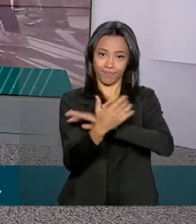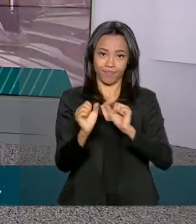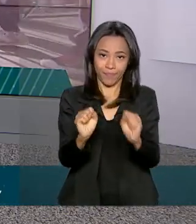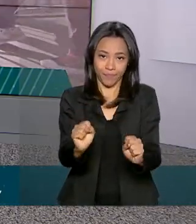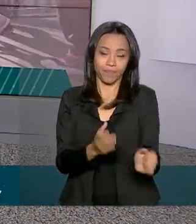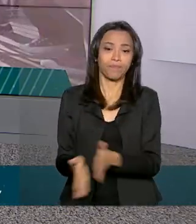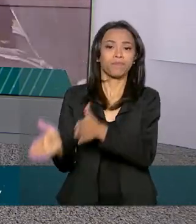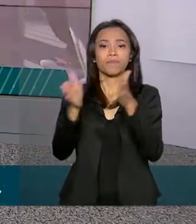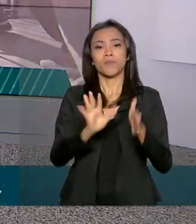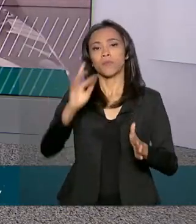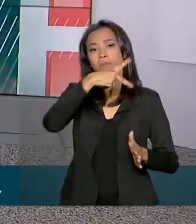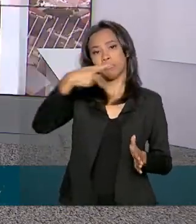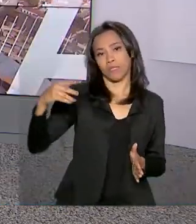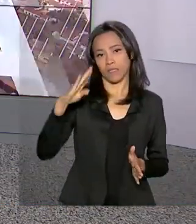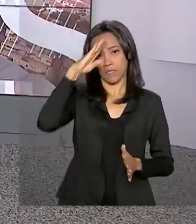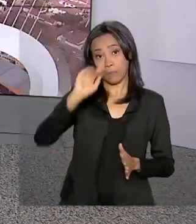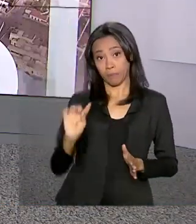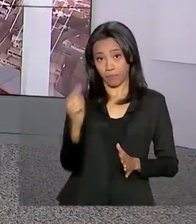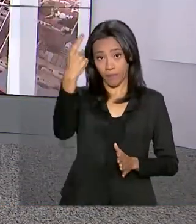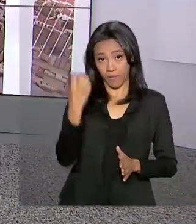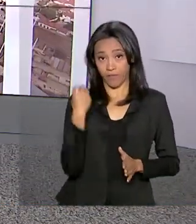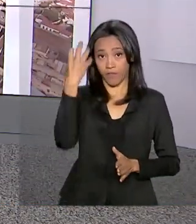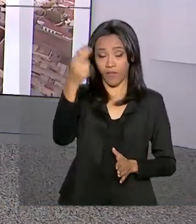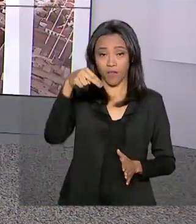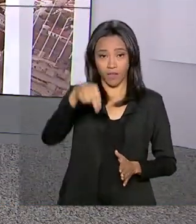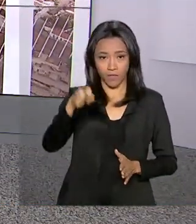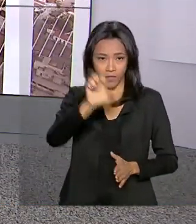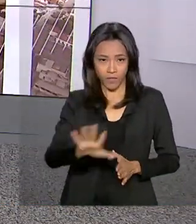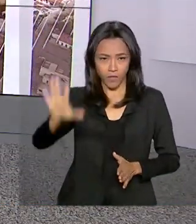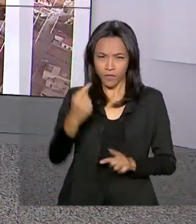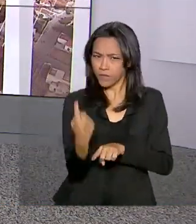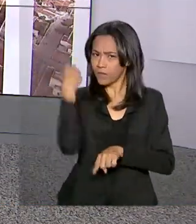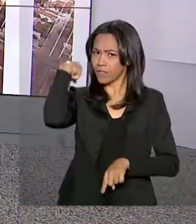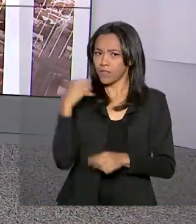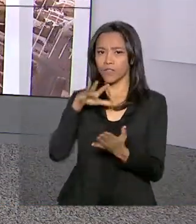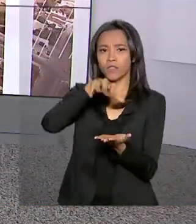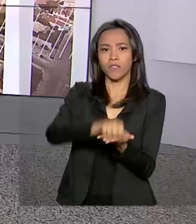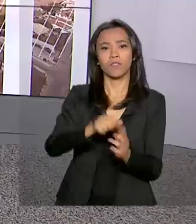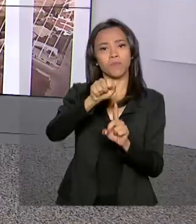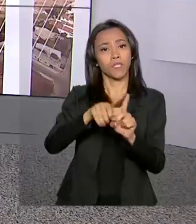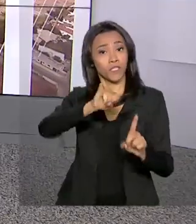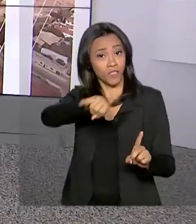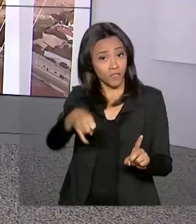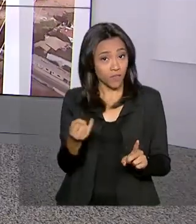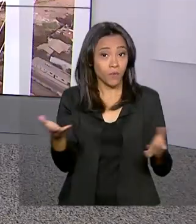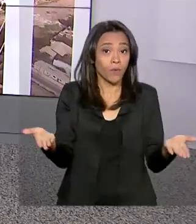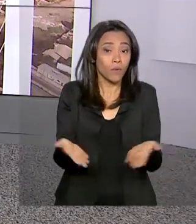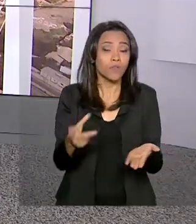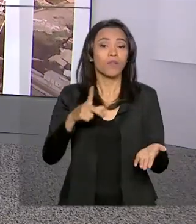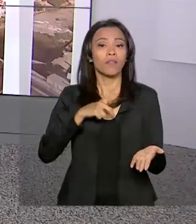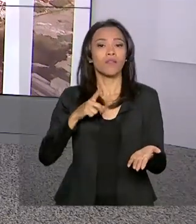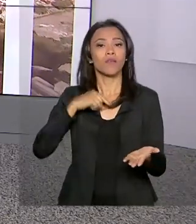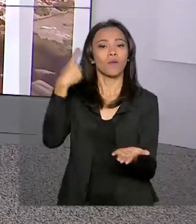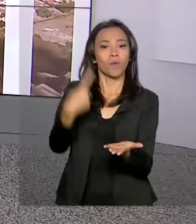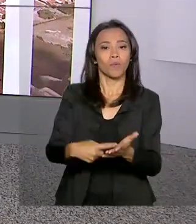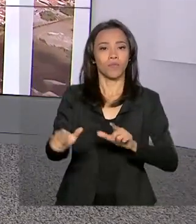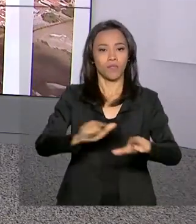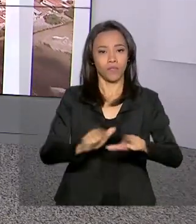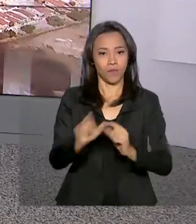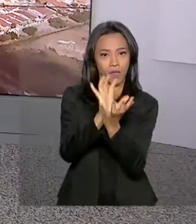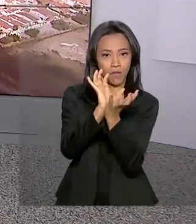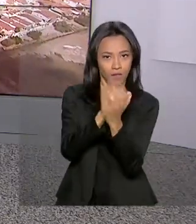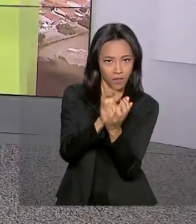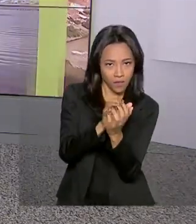O presidente Jair Bolsonaro faz a primeira viagem ao Nordeste desde que tomou posse. Ele cumpre a agenda hoje em Pernambuco. Em Recife,